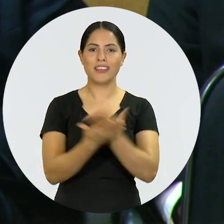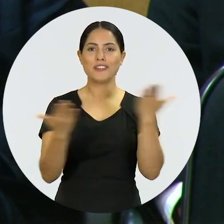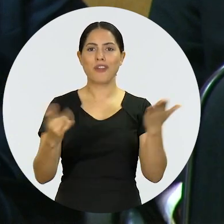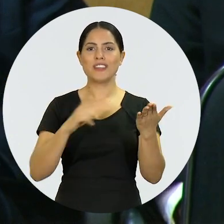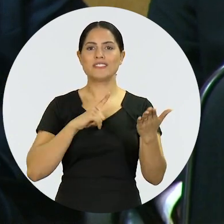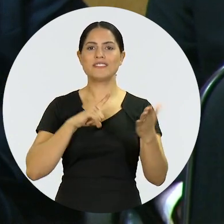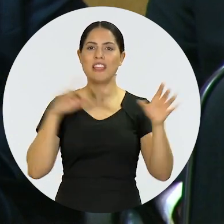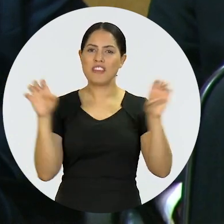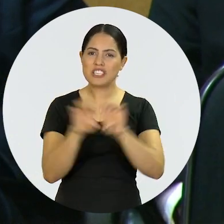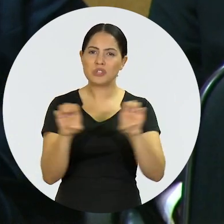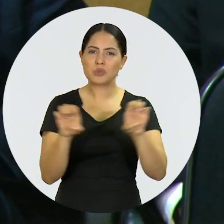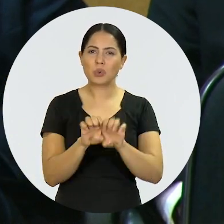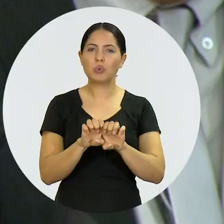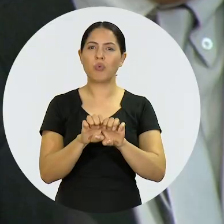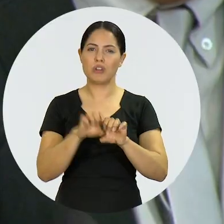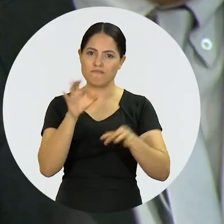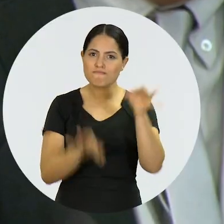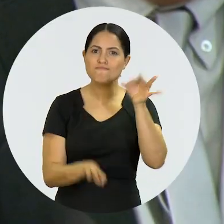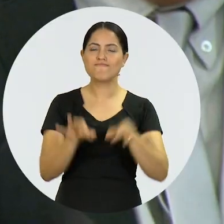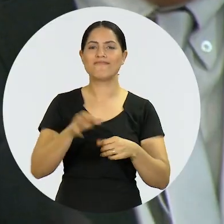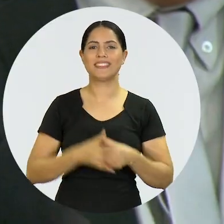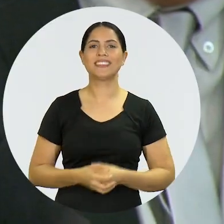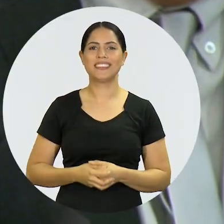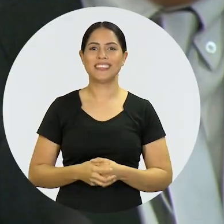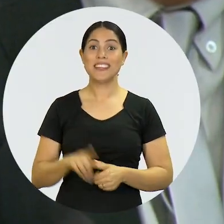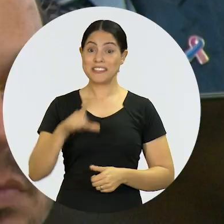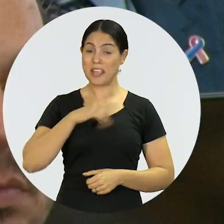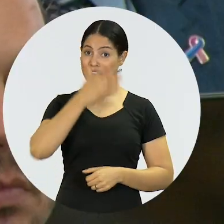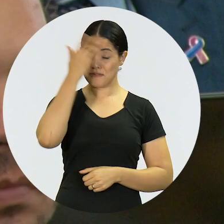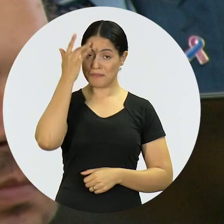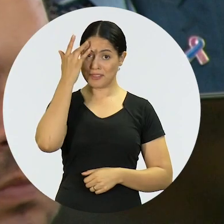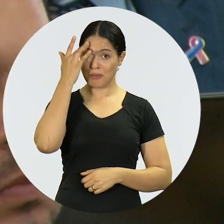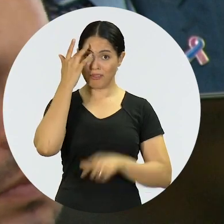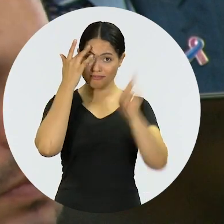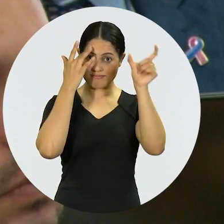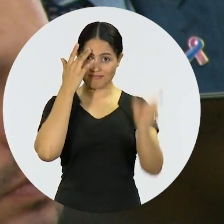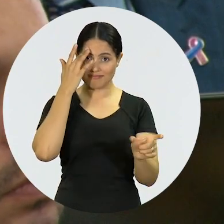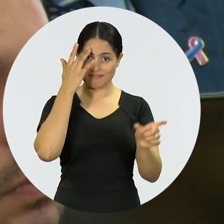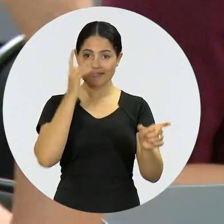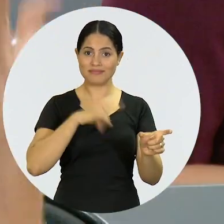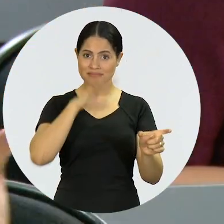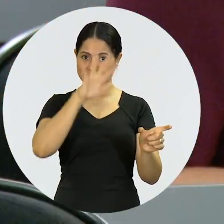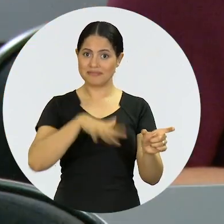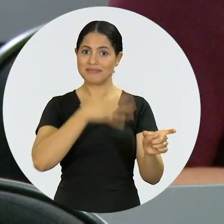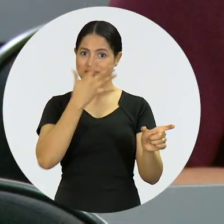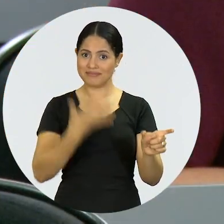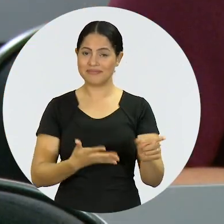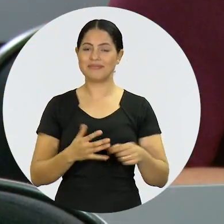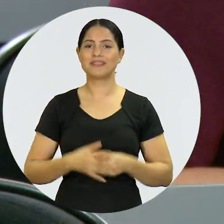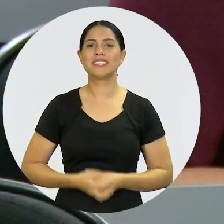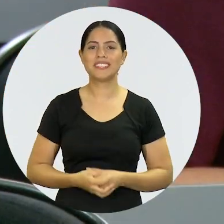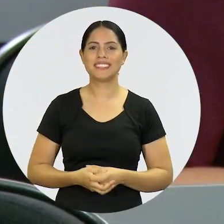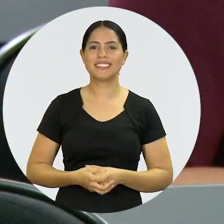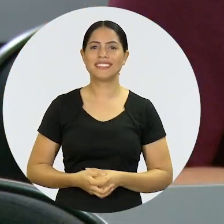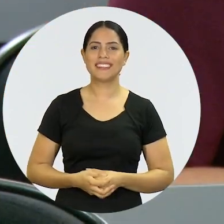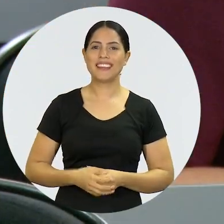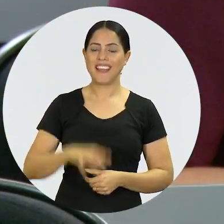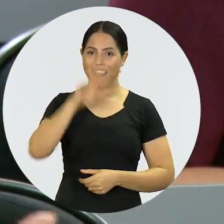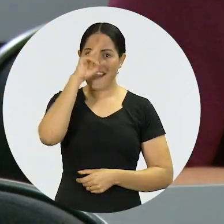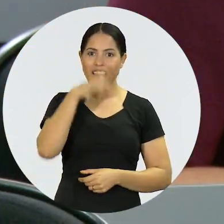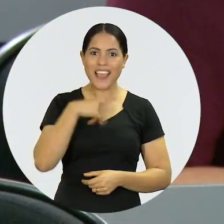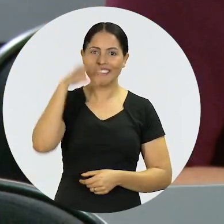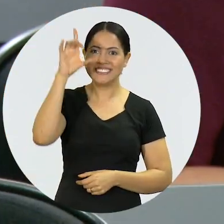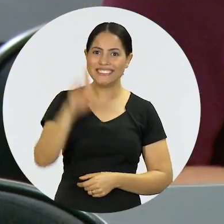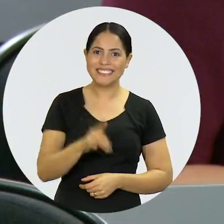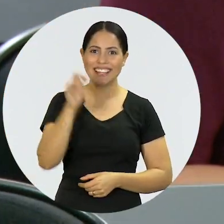tivemos este arcabouço jurídico. O membro honorário, Vitalício, foi homenageado no auditório da Ordem. Como a sua diretora,